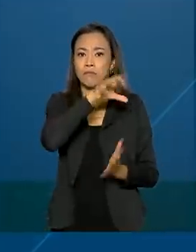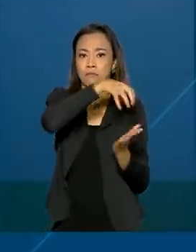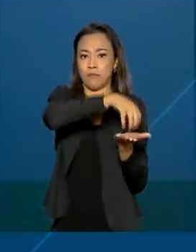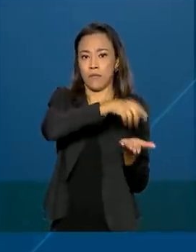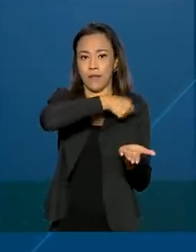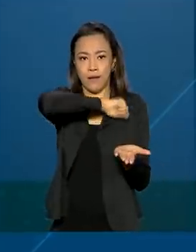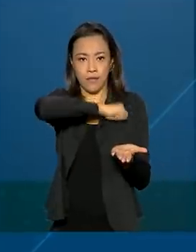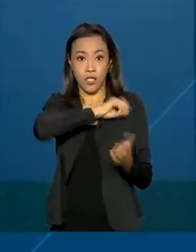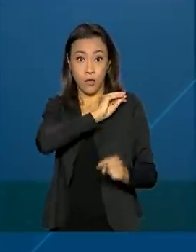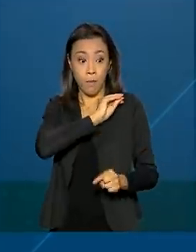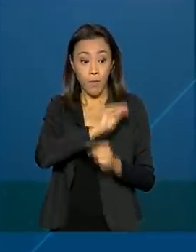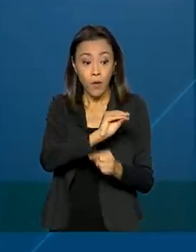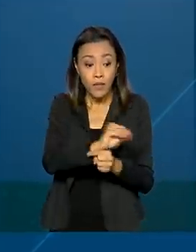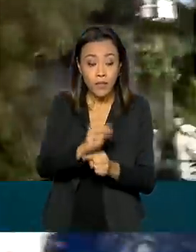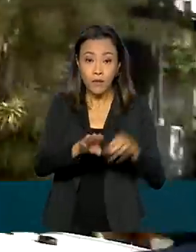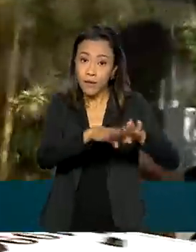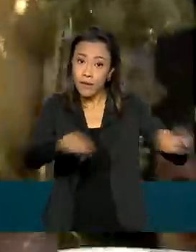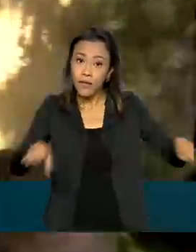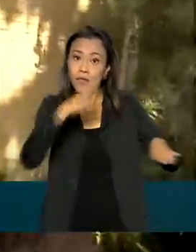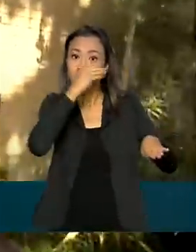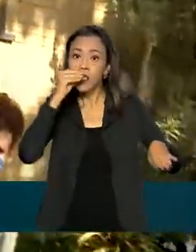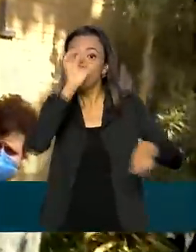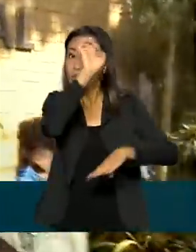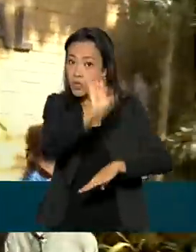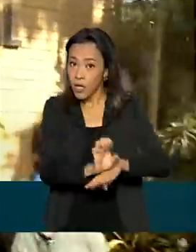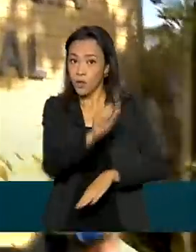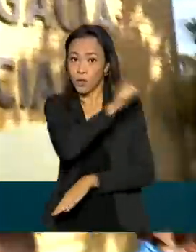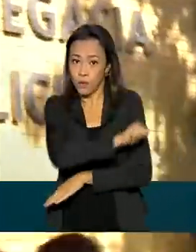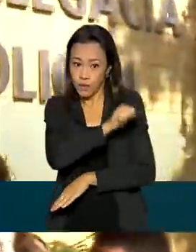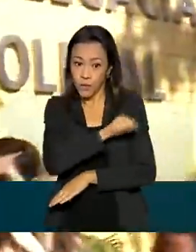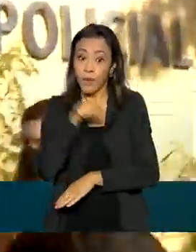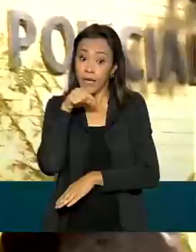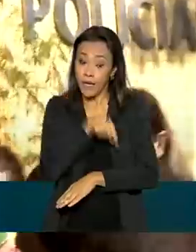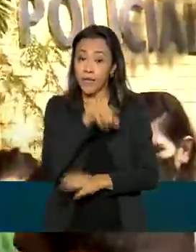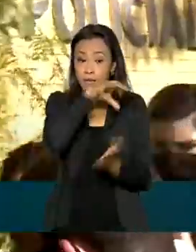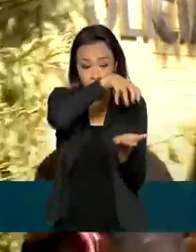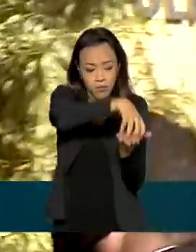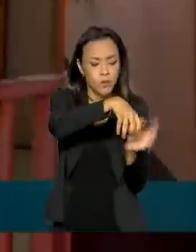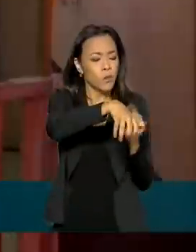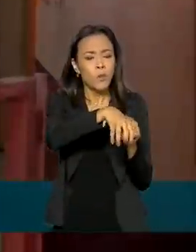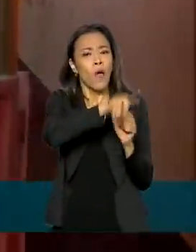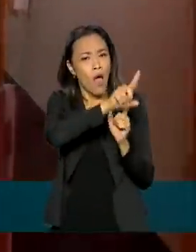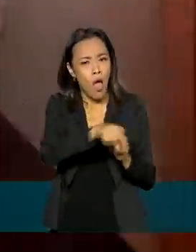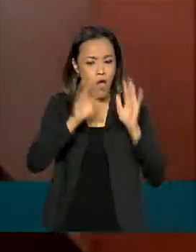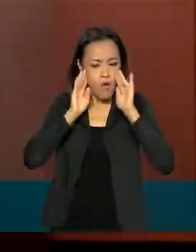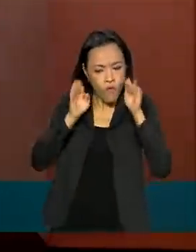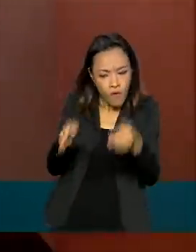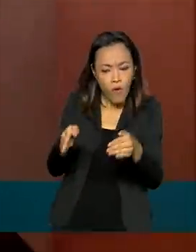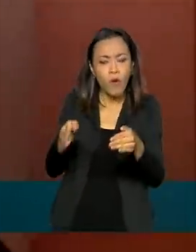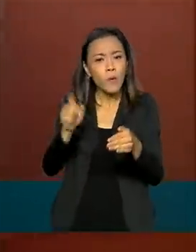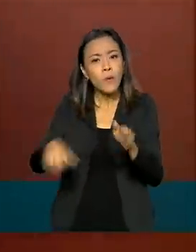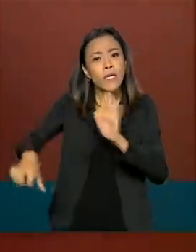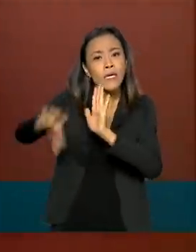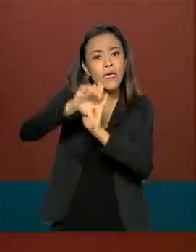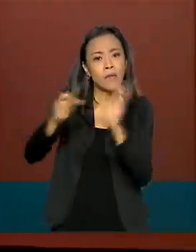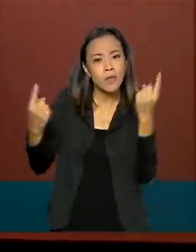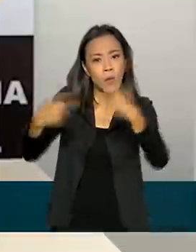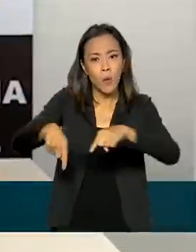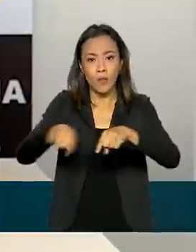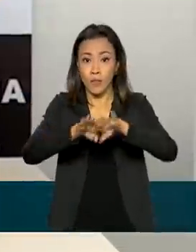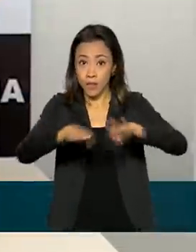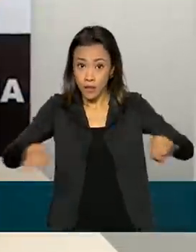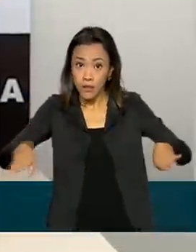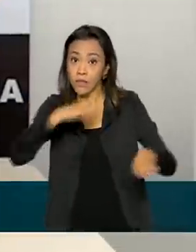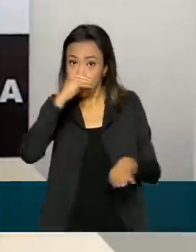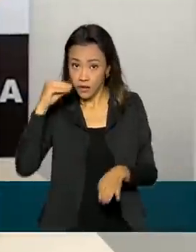Proteção à Criança e ao Adolescente do Estado. Esse tipo de unidade investiga exclusivamente crimes contra menores.